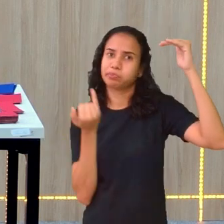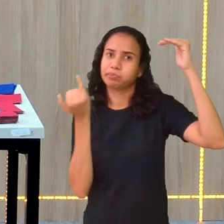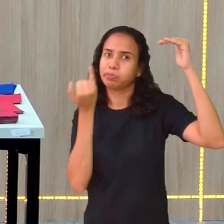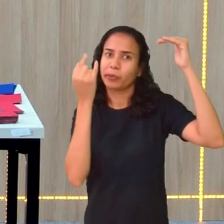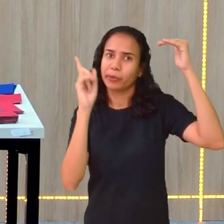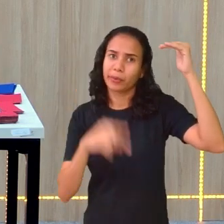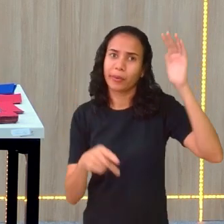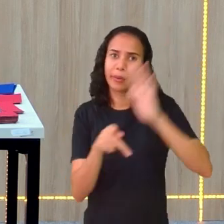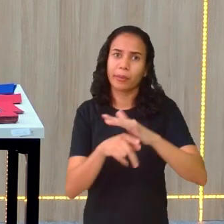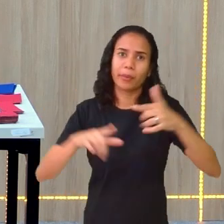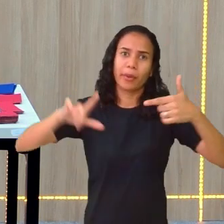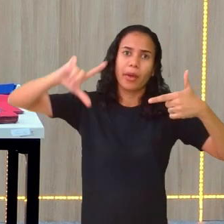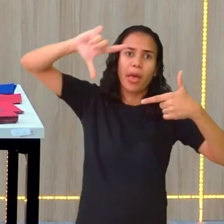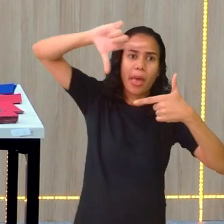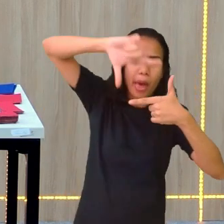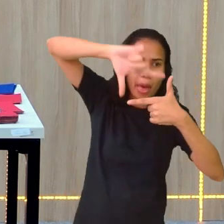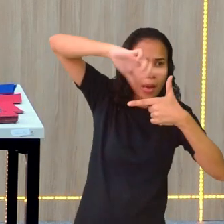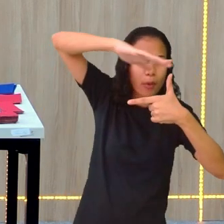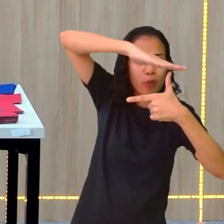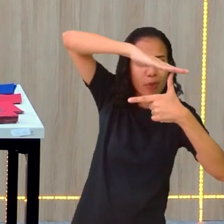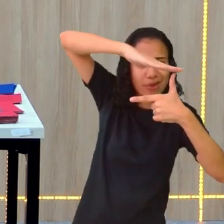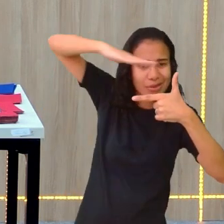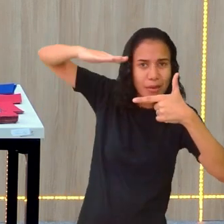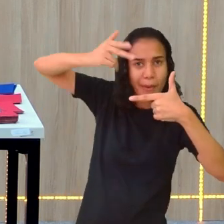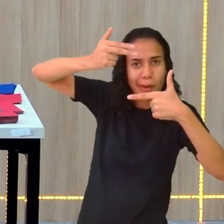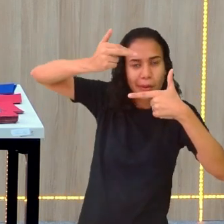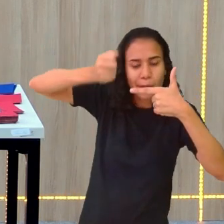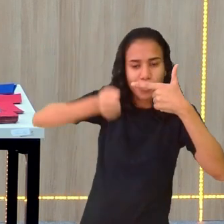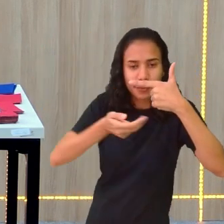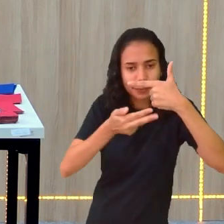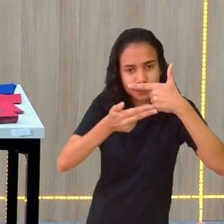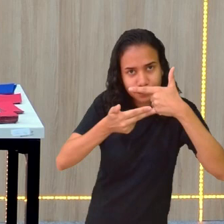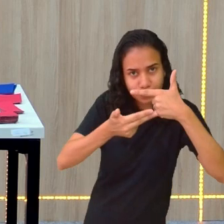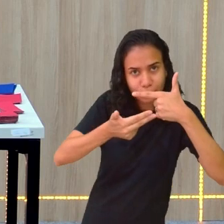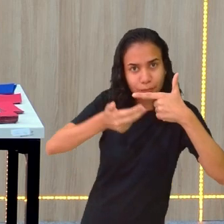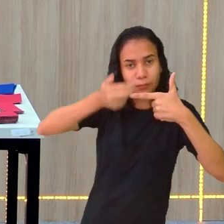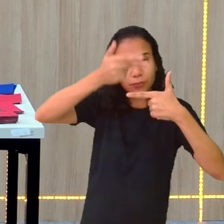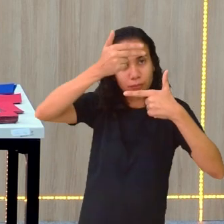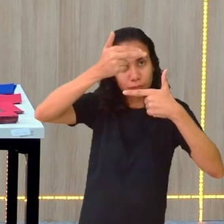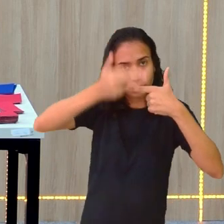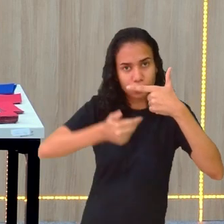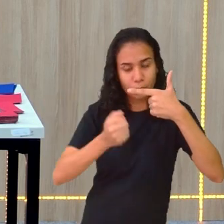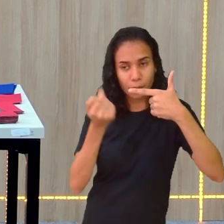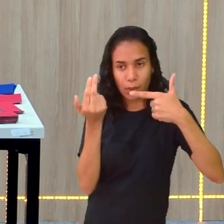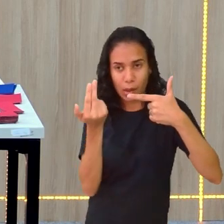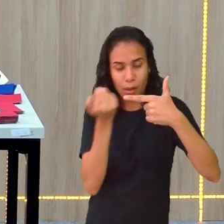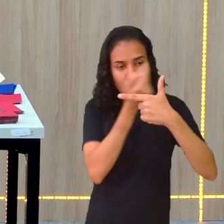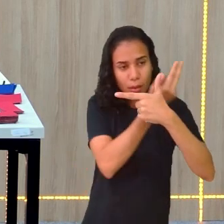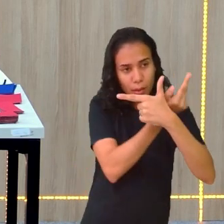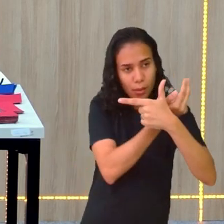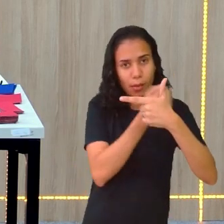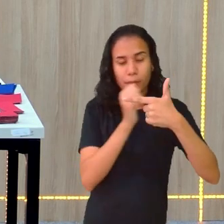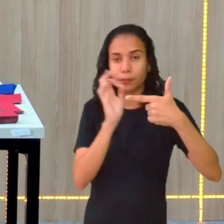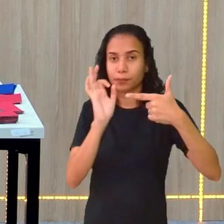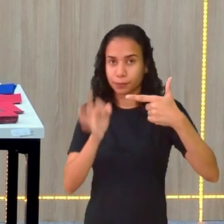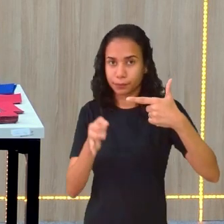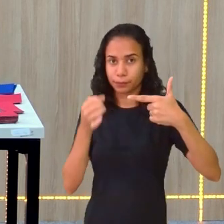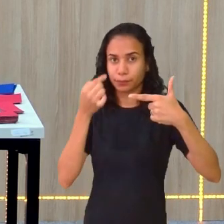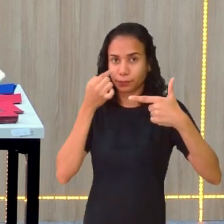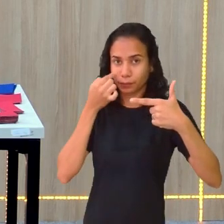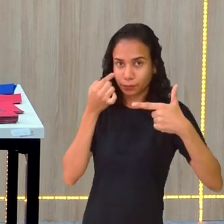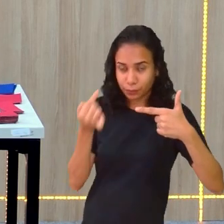se é um retângulo. tamanho de cima, né? Do lado superior, igual do lado